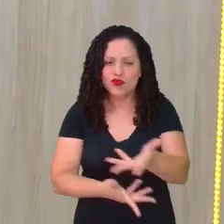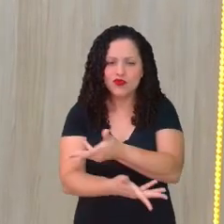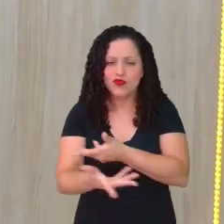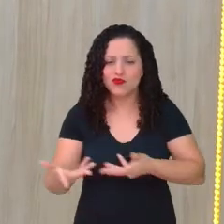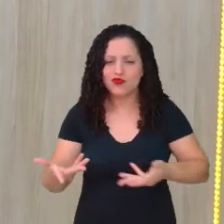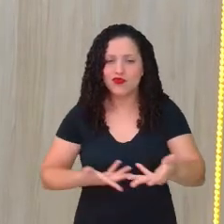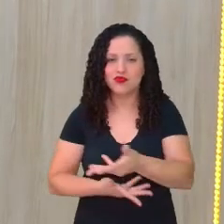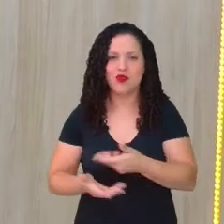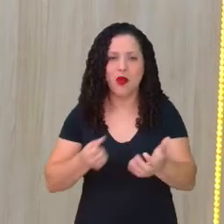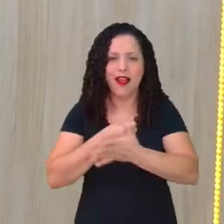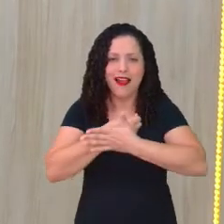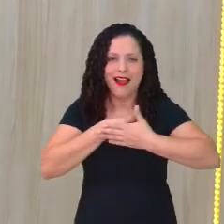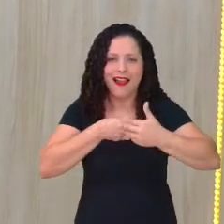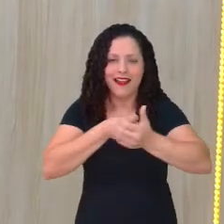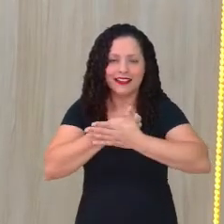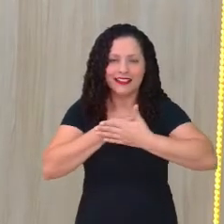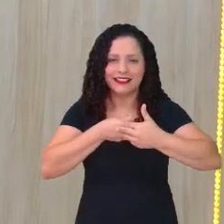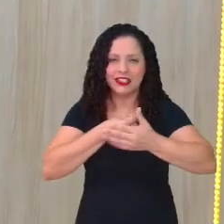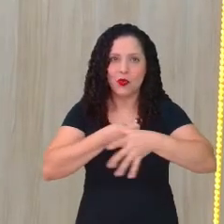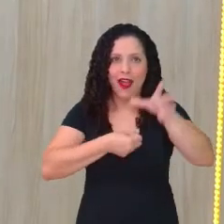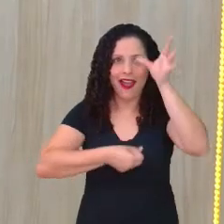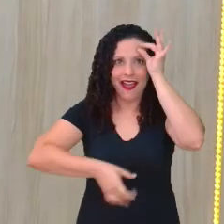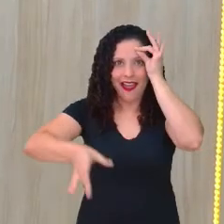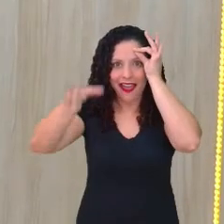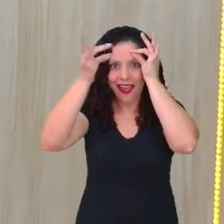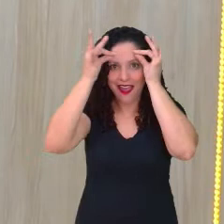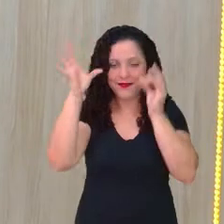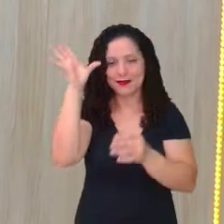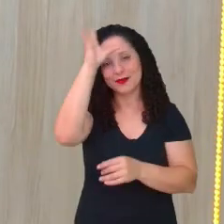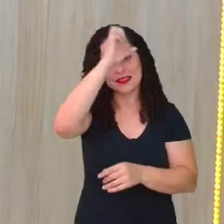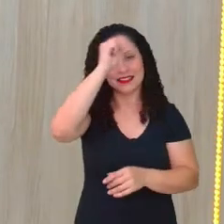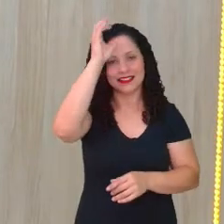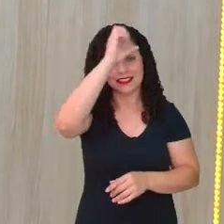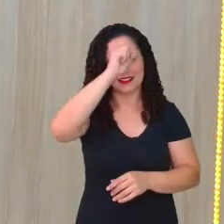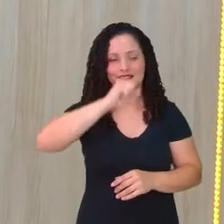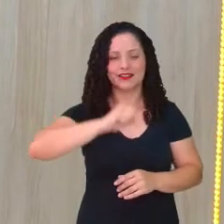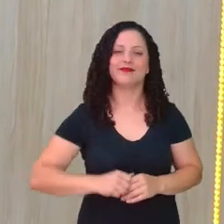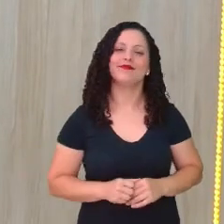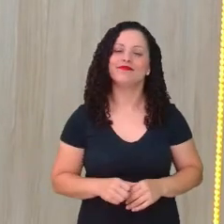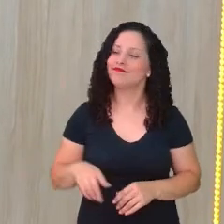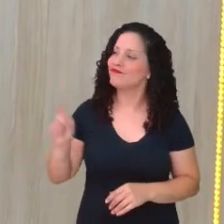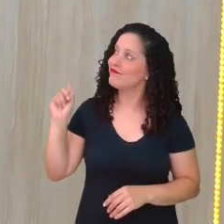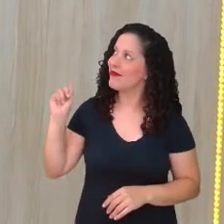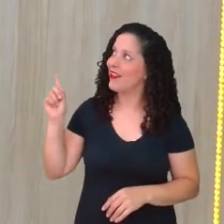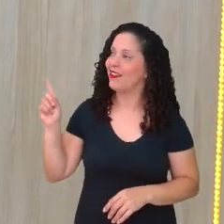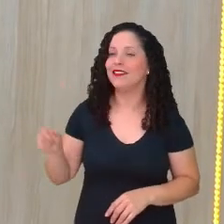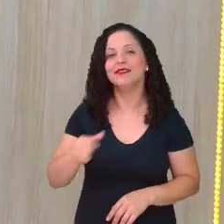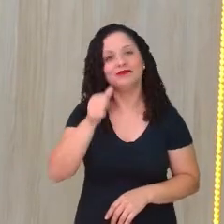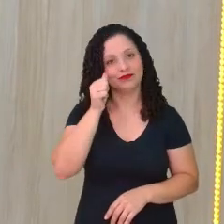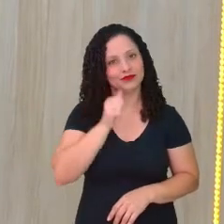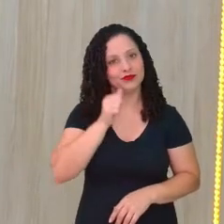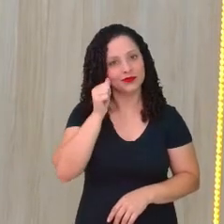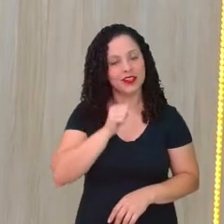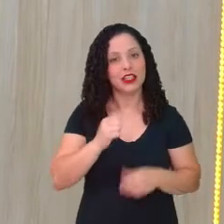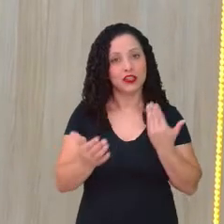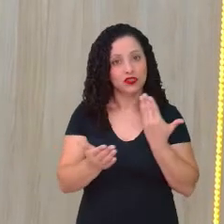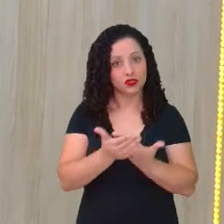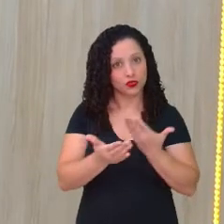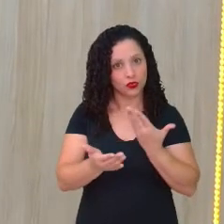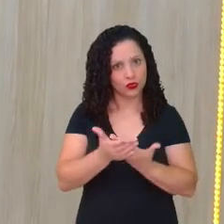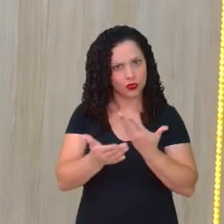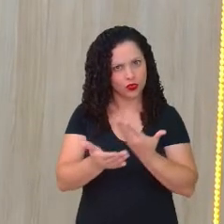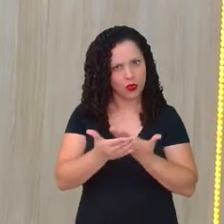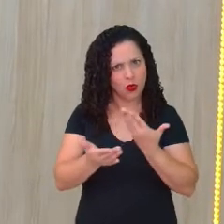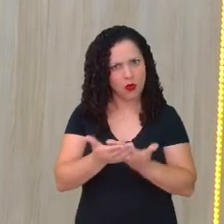Então, acolham com carinho, não é? Esse conteúdo. Então, Clarice Lispector estudou em uma escola pública,